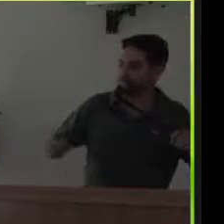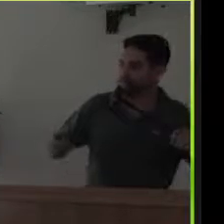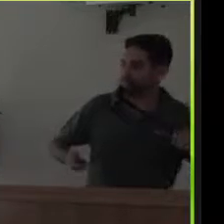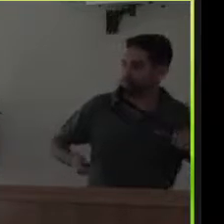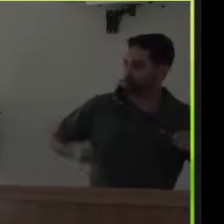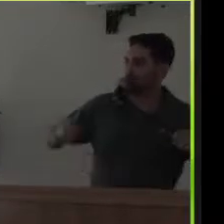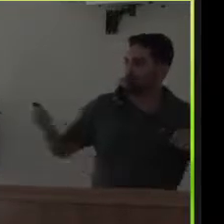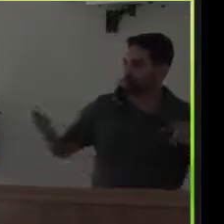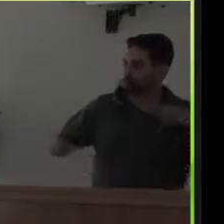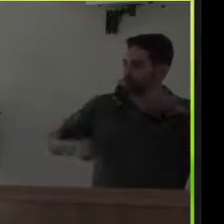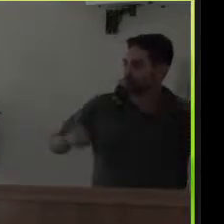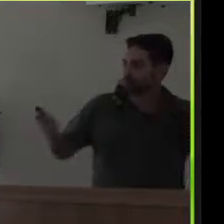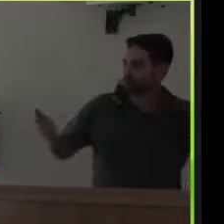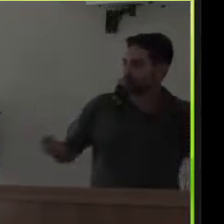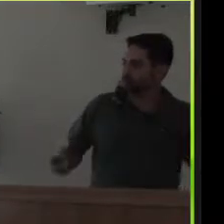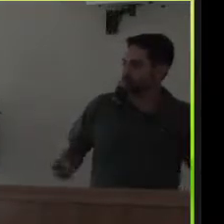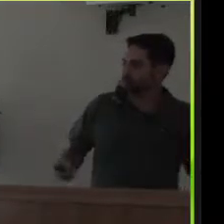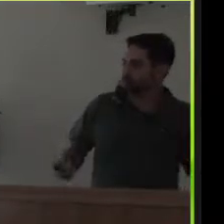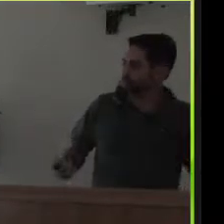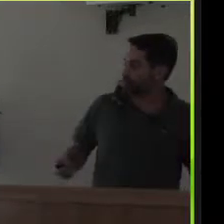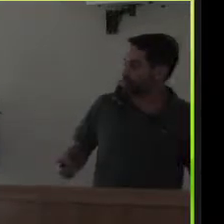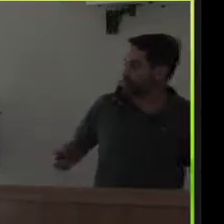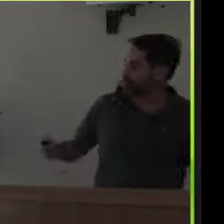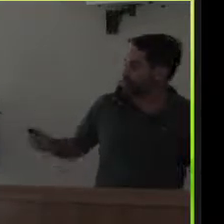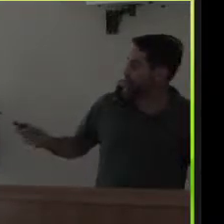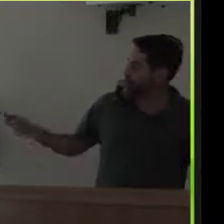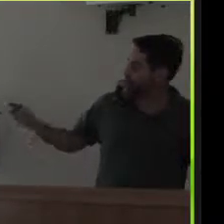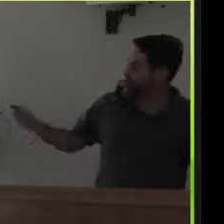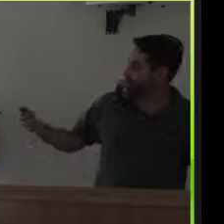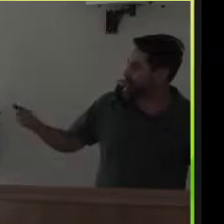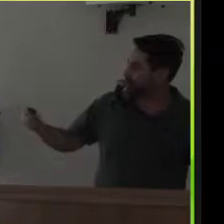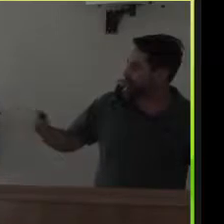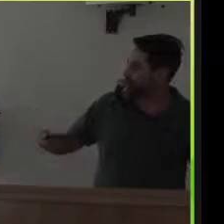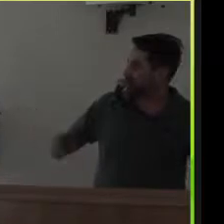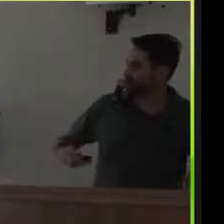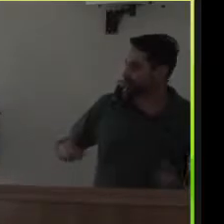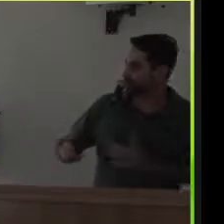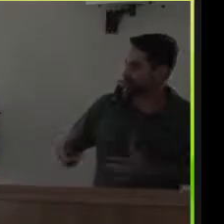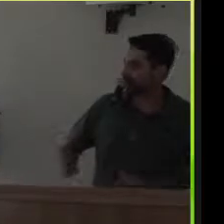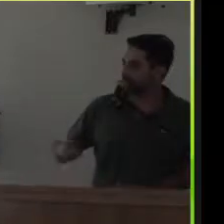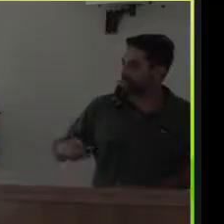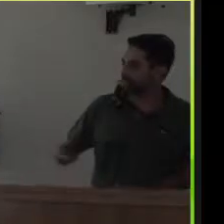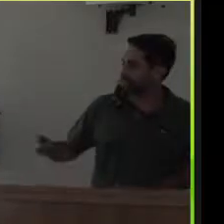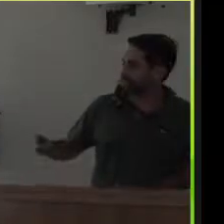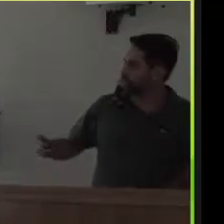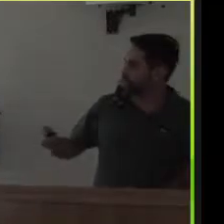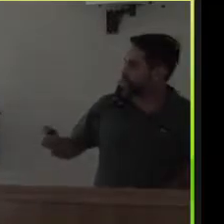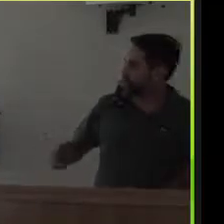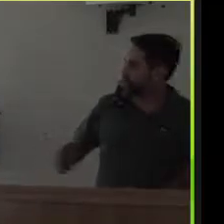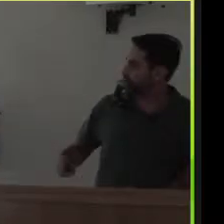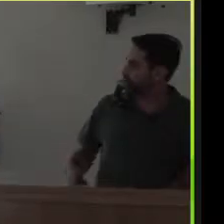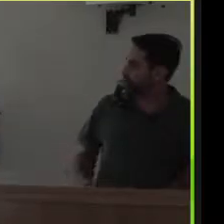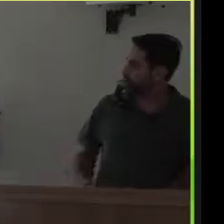pessoal disso, internautas, hoje, em 2021, já são todo mundo já internauta. Mas é isso, então fica aqui uma denúncia, sempre que eu receber, o pessoal pode encaminhar,